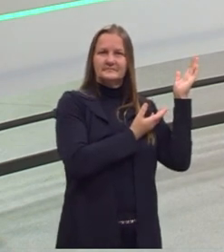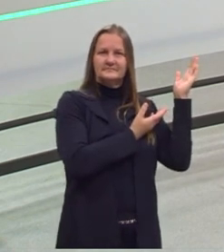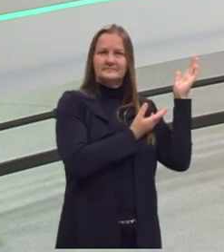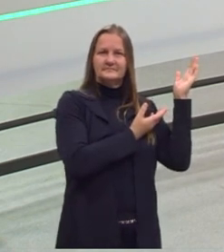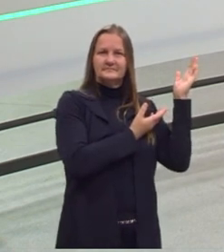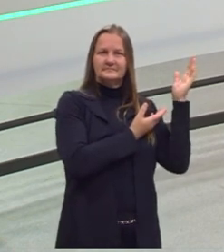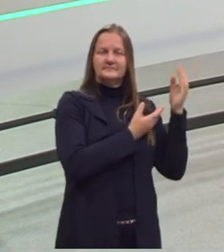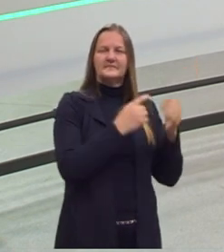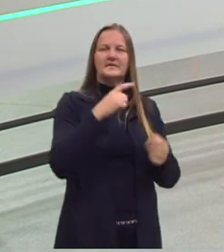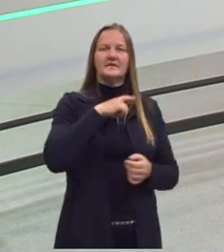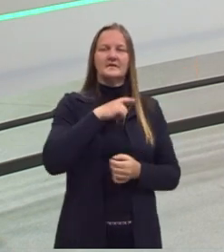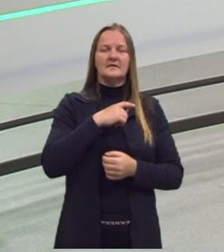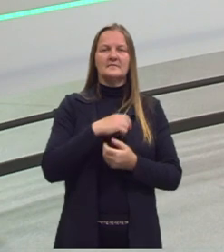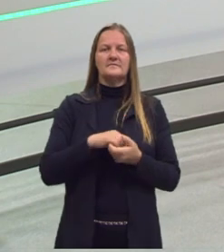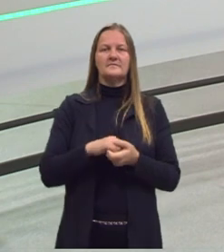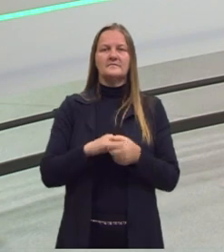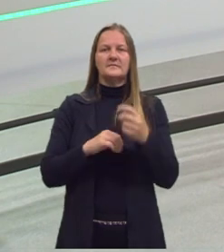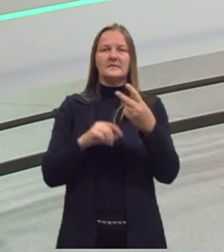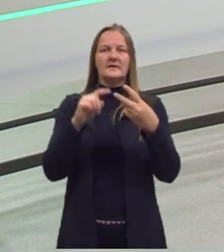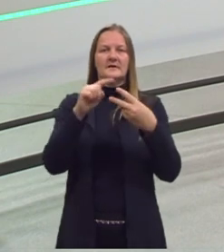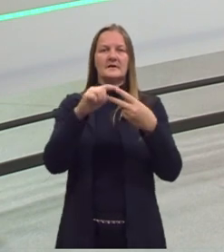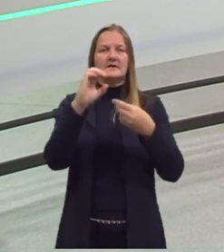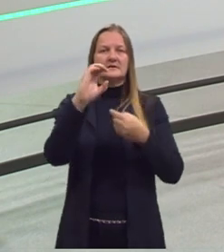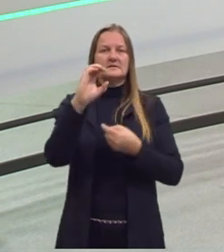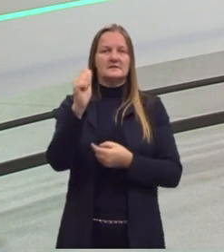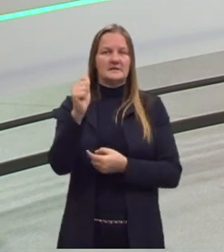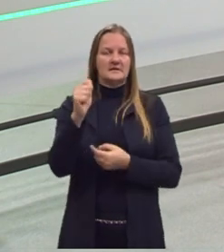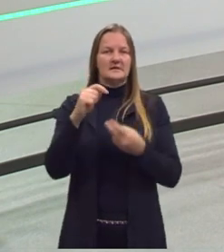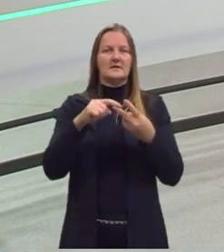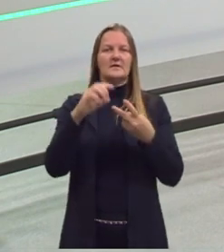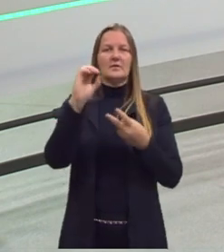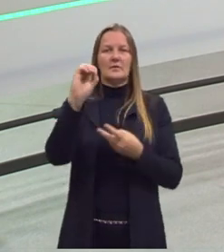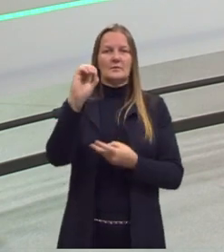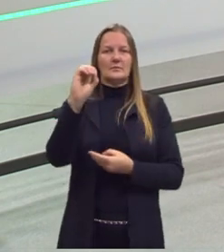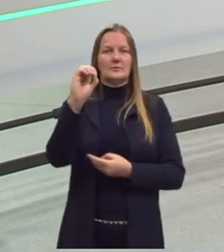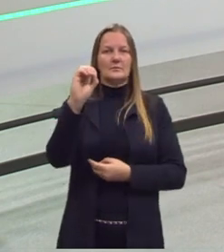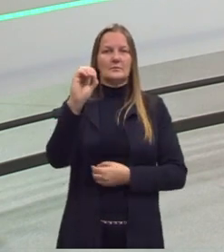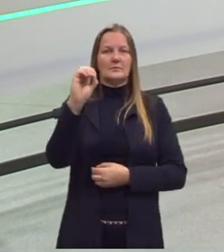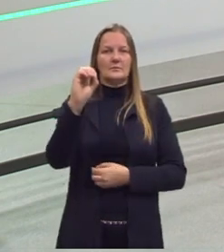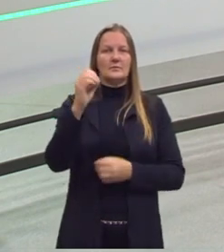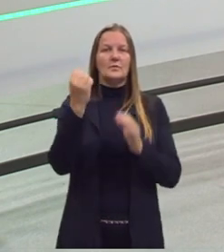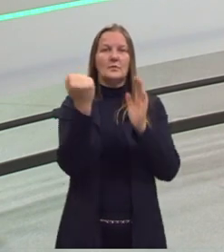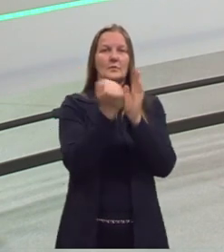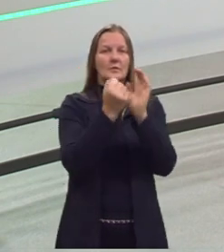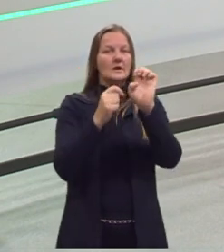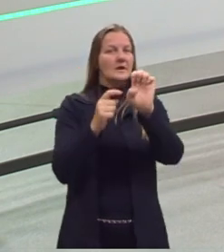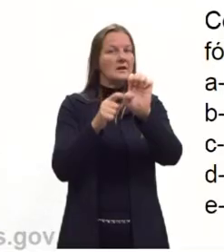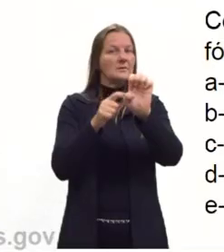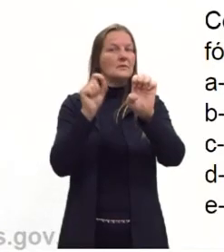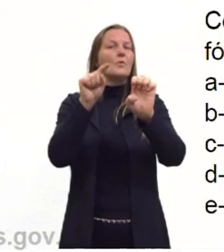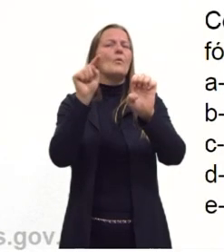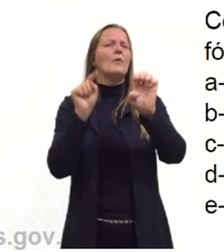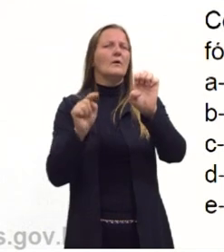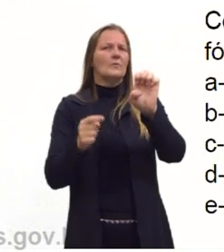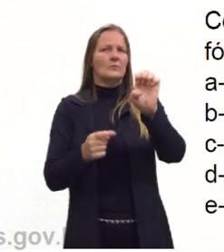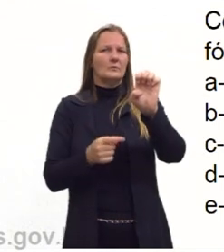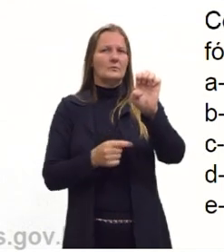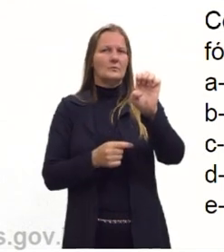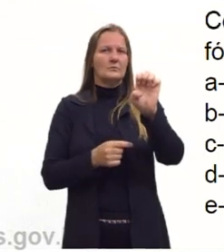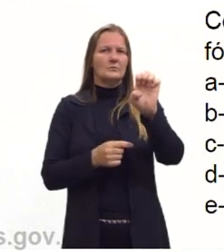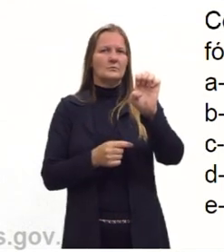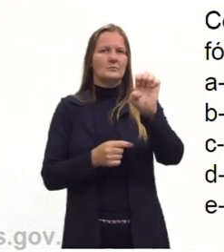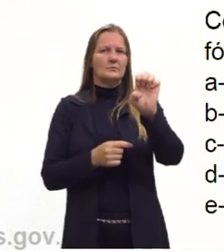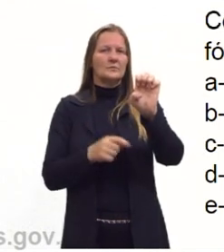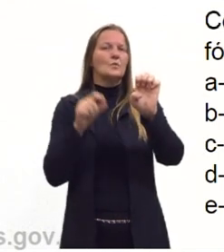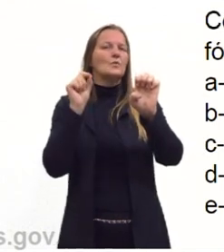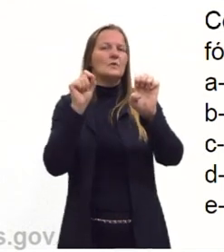Eu tenho o oxigênio, não precisa saber o nome dos elementos, eu só preciso identificar qual elemento eu estou... O que